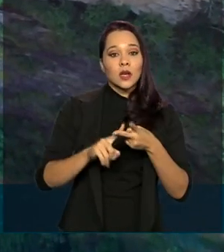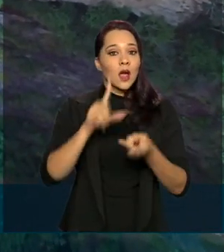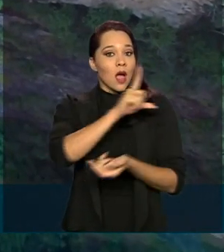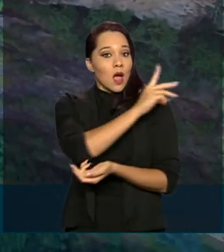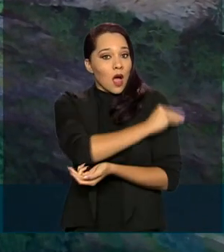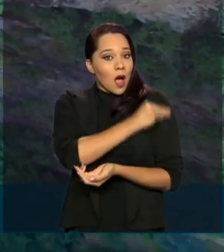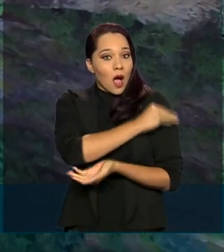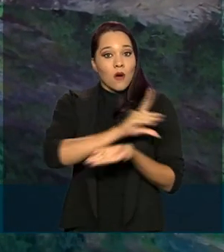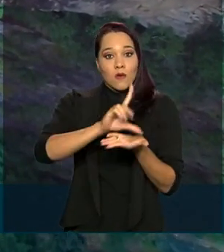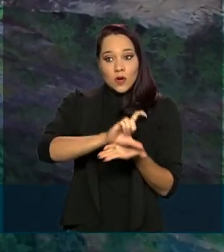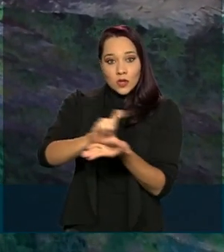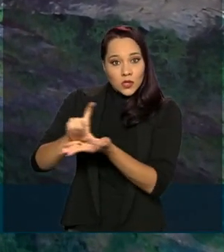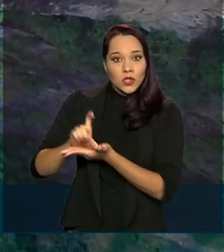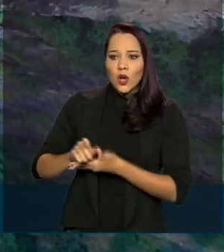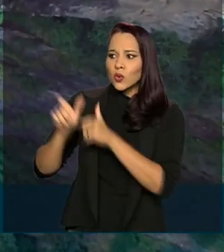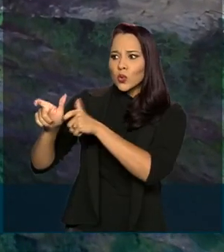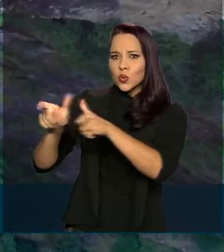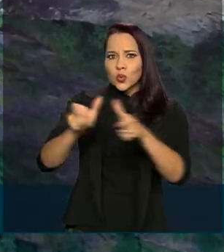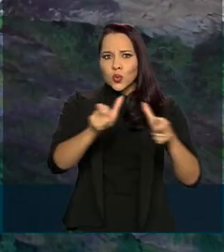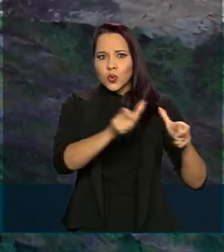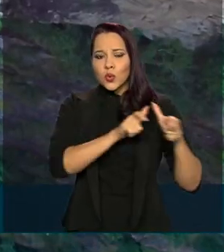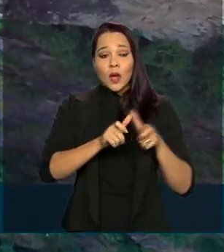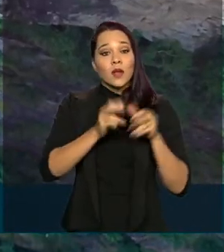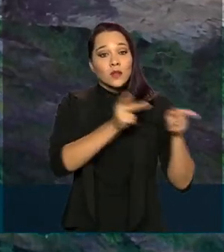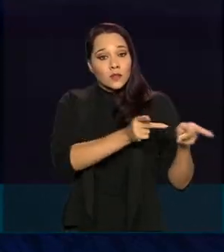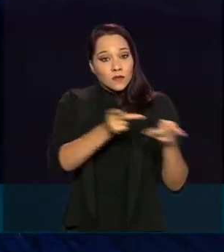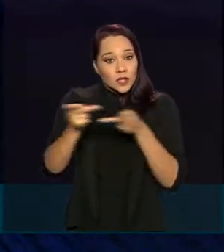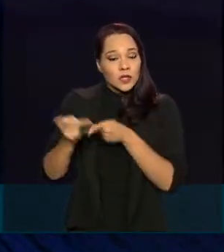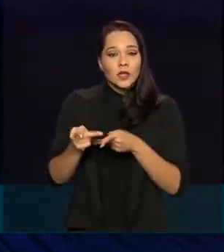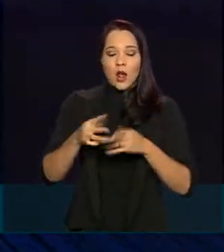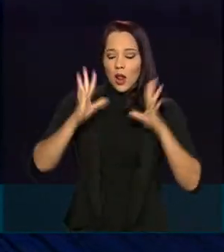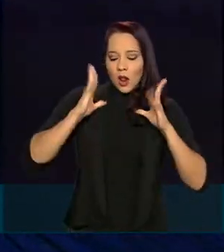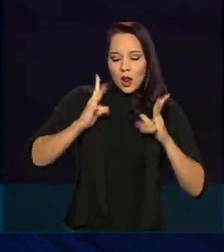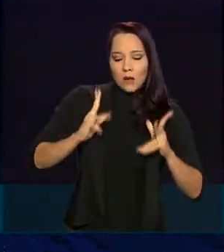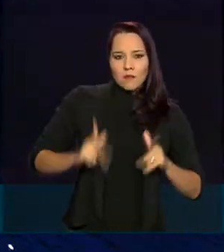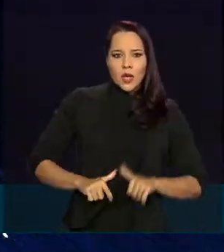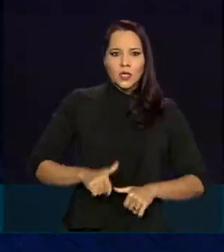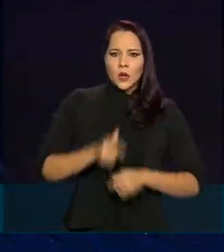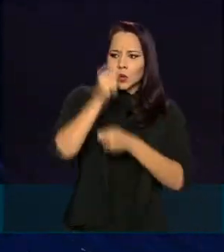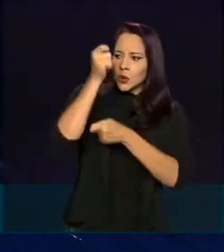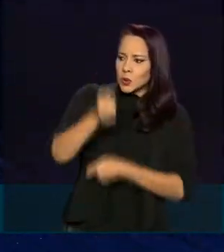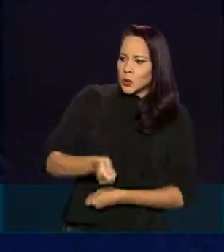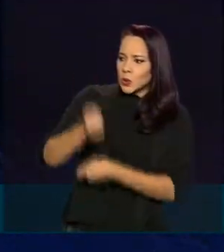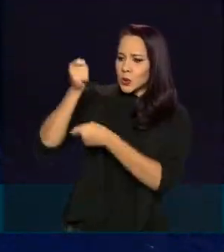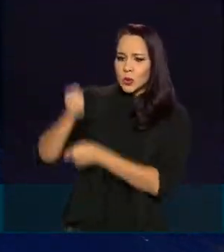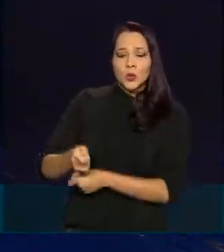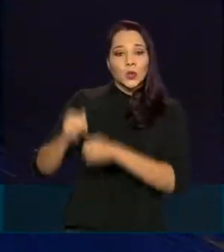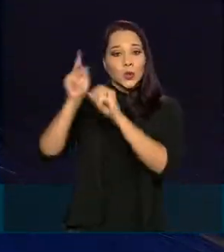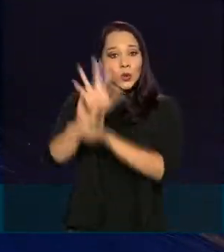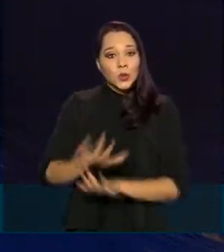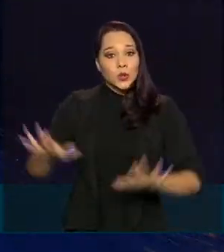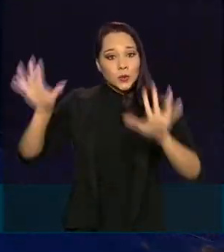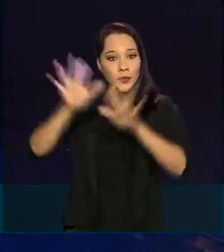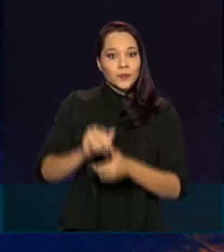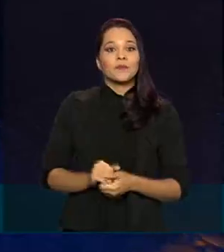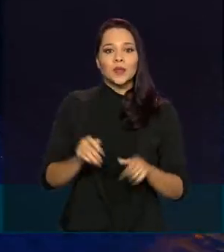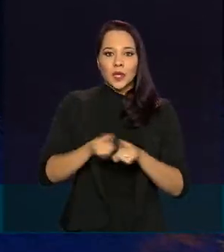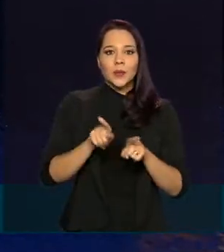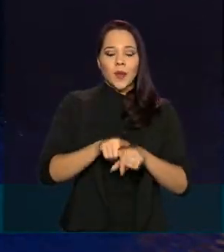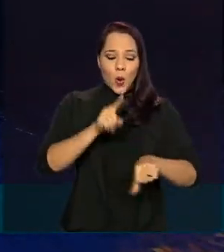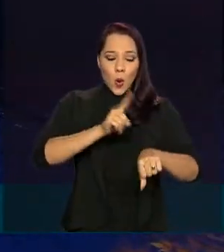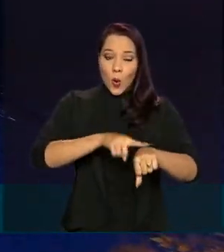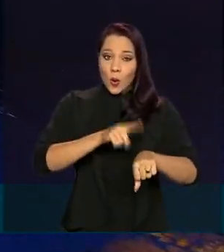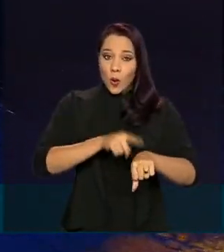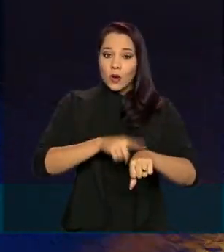álcool em gel, disponível em toda a estrutura de visitação, limpeza e desinfecção frequente dos ambientes e a organização de